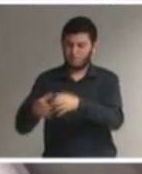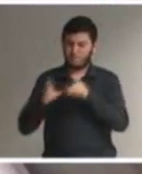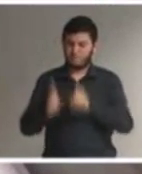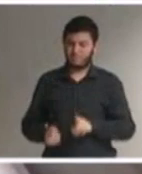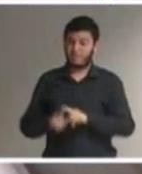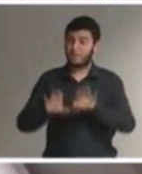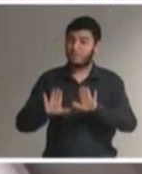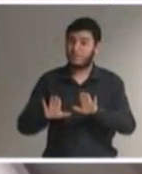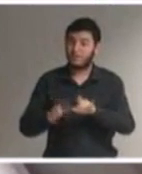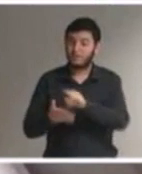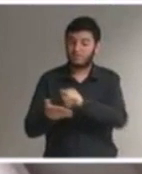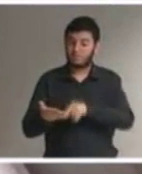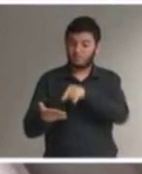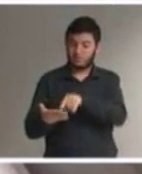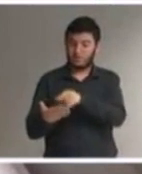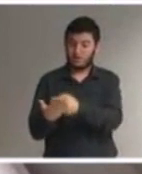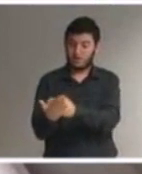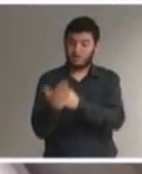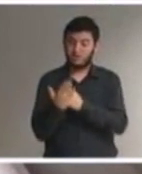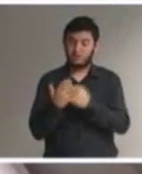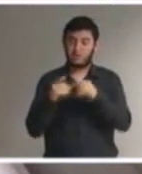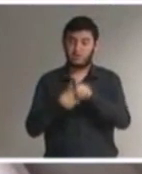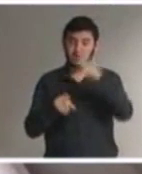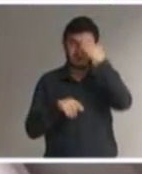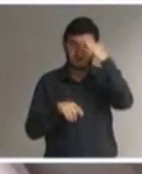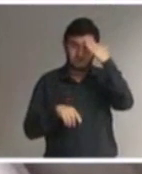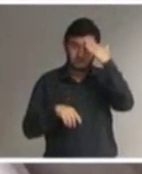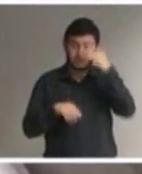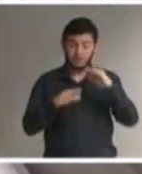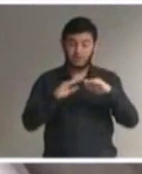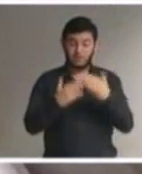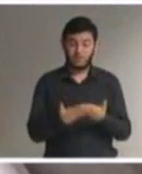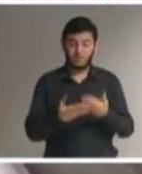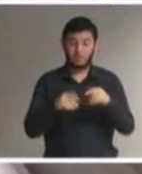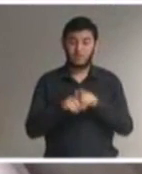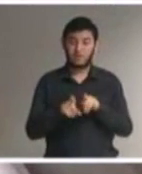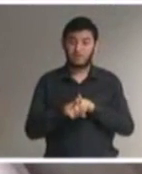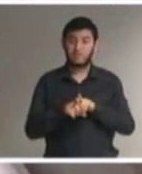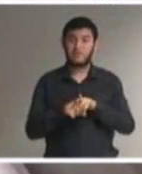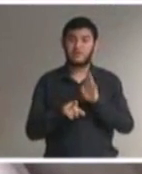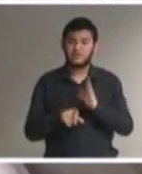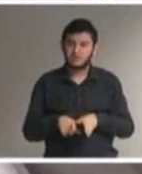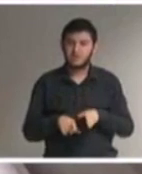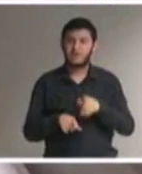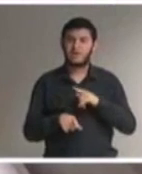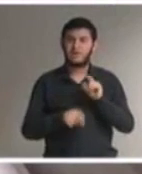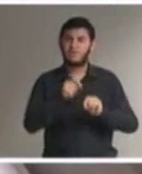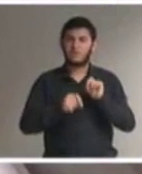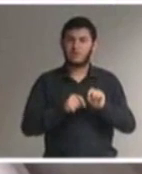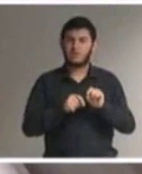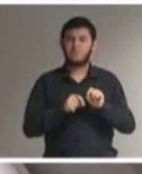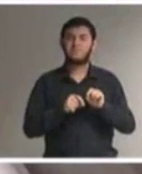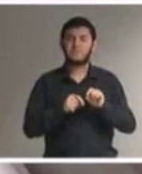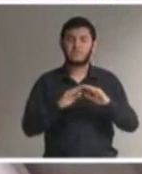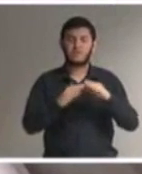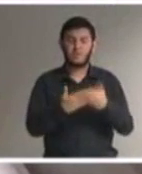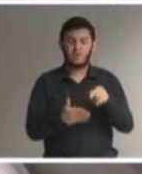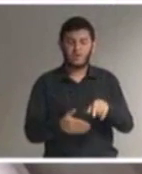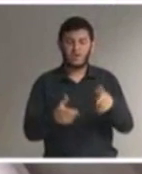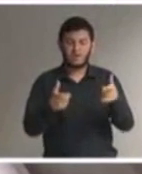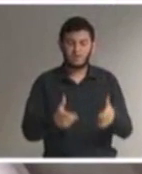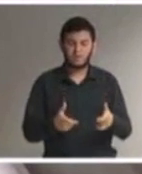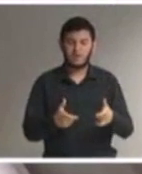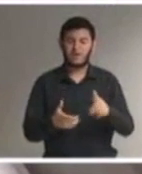foi um importante passo para a compreensão de que escolas são, por definição, ambientes coletivos que devem